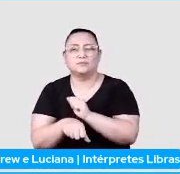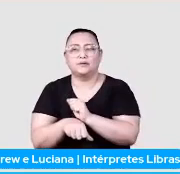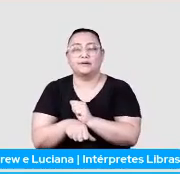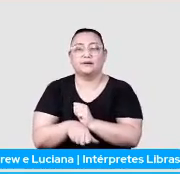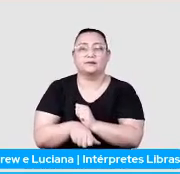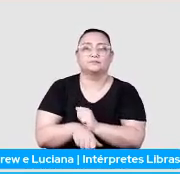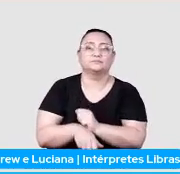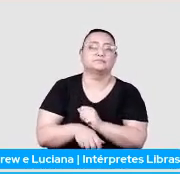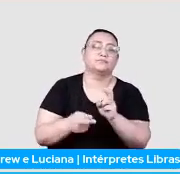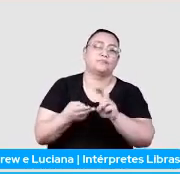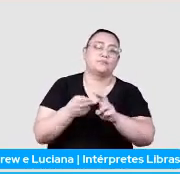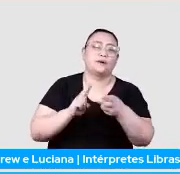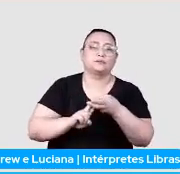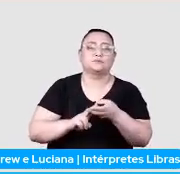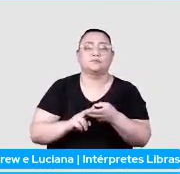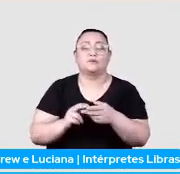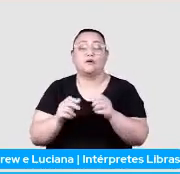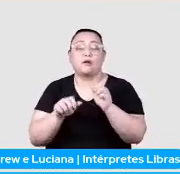ele poder rodar.